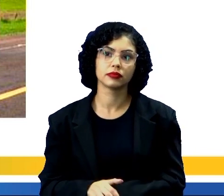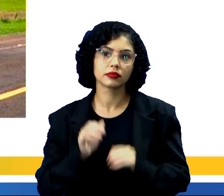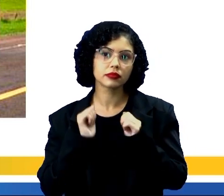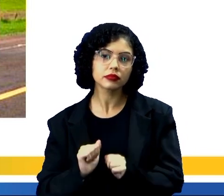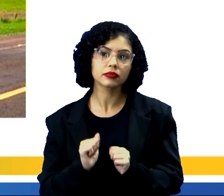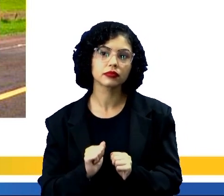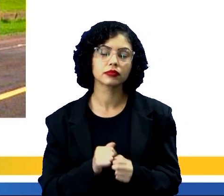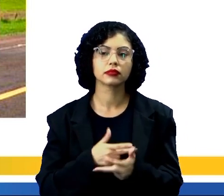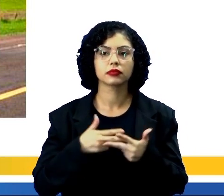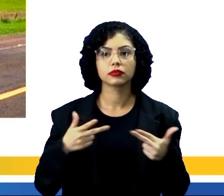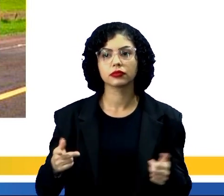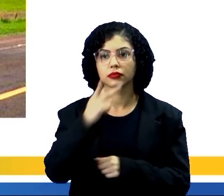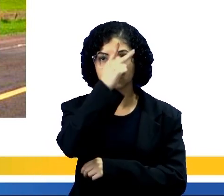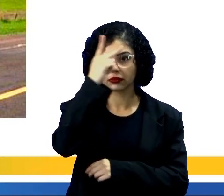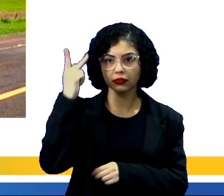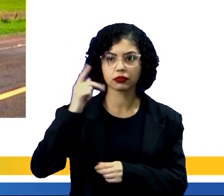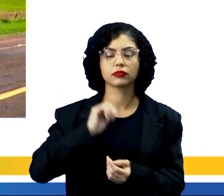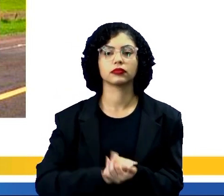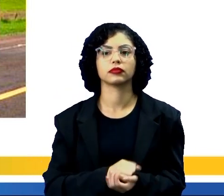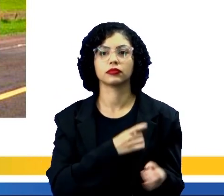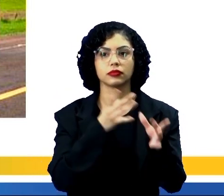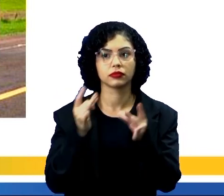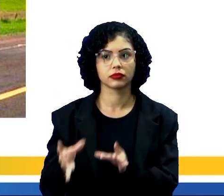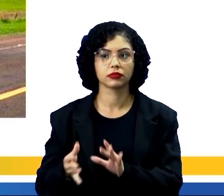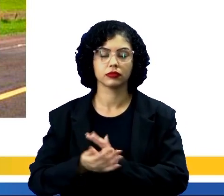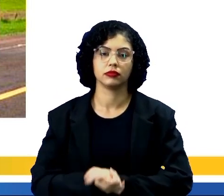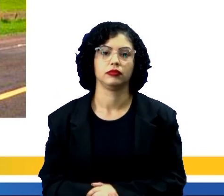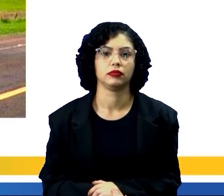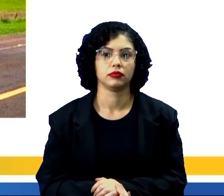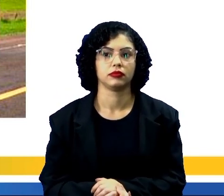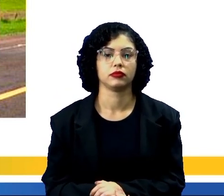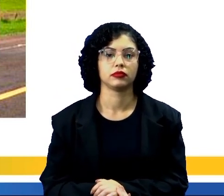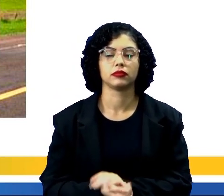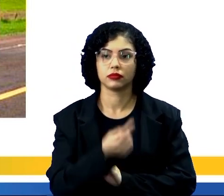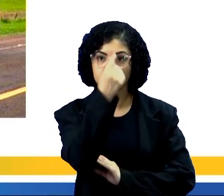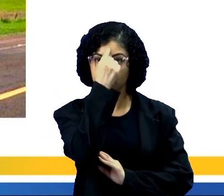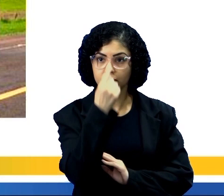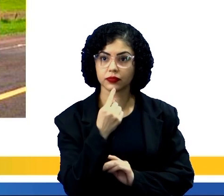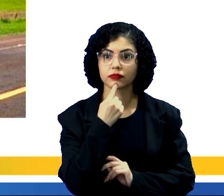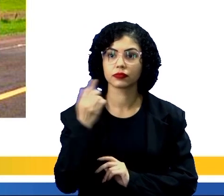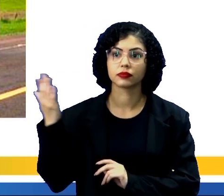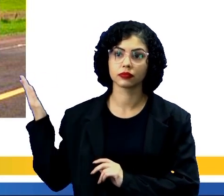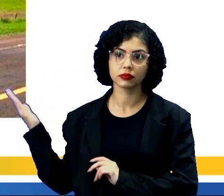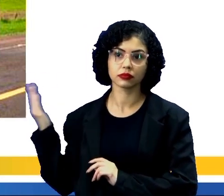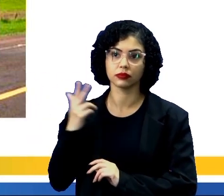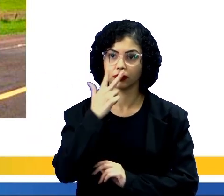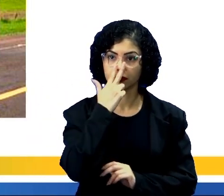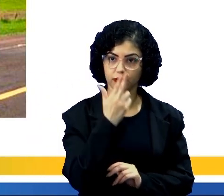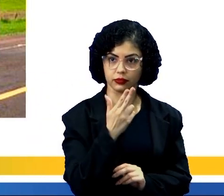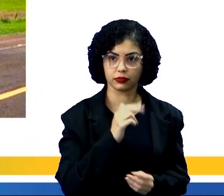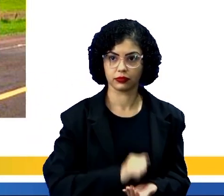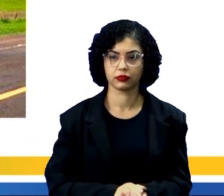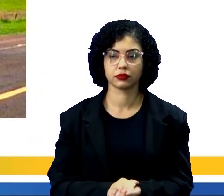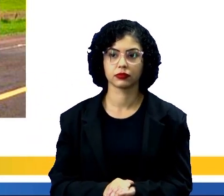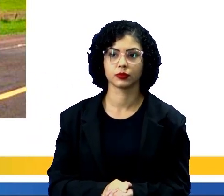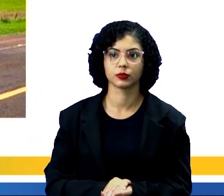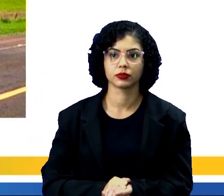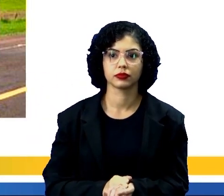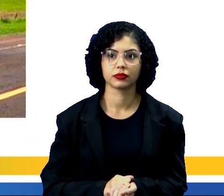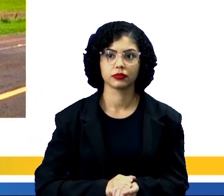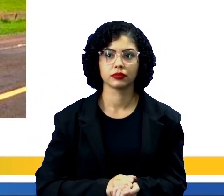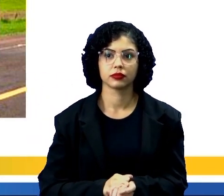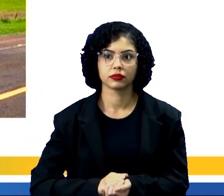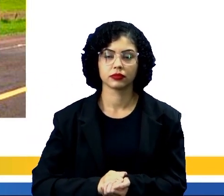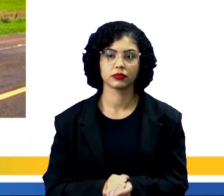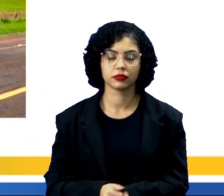podem transportar pessoas e mercadorias. Nessa imagem, veja que aparece uma carroça, né?